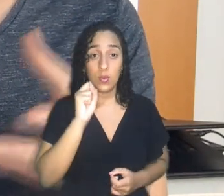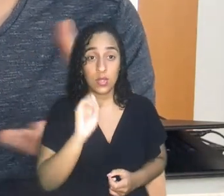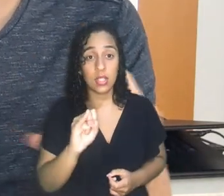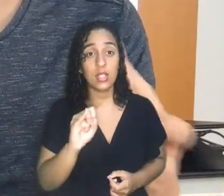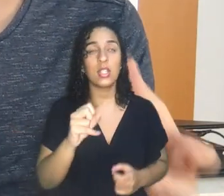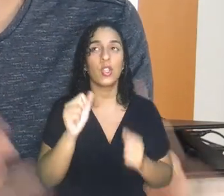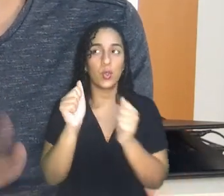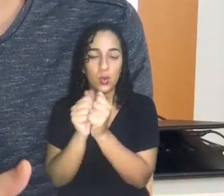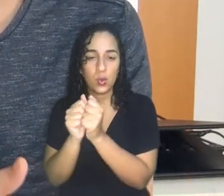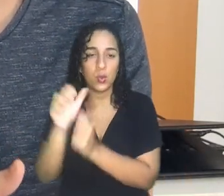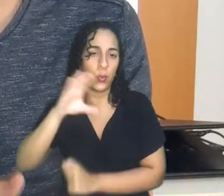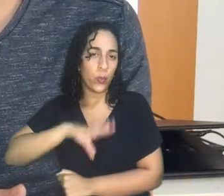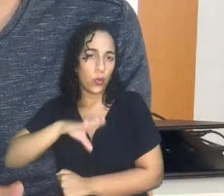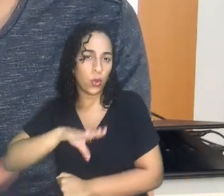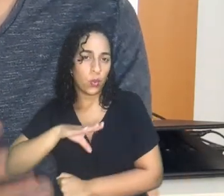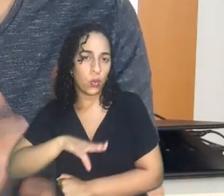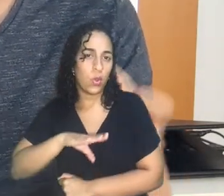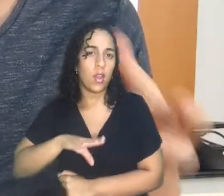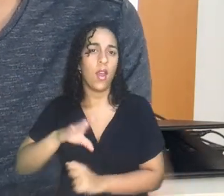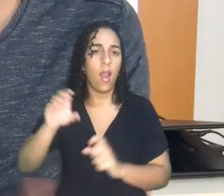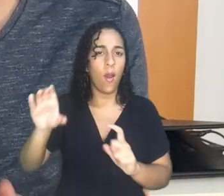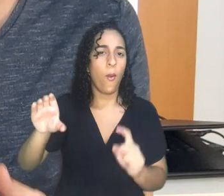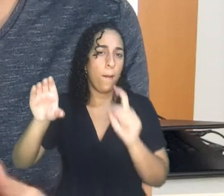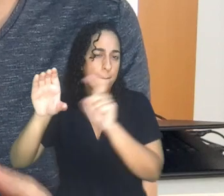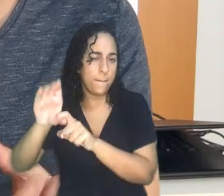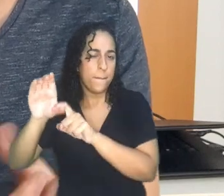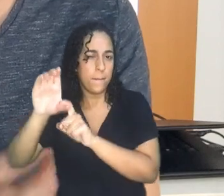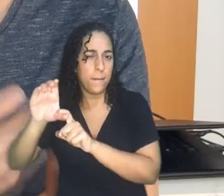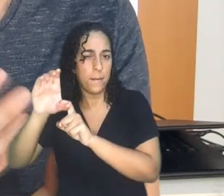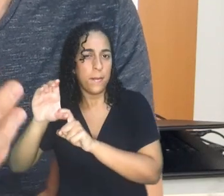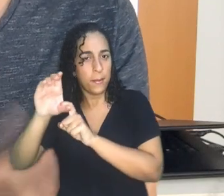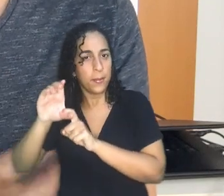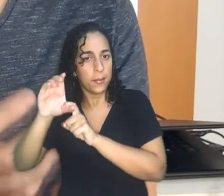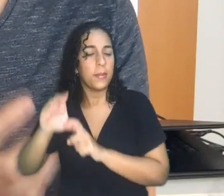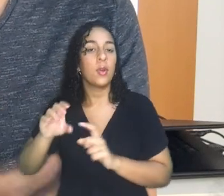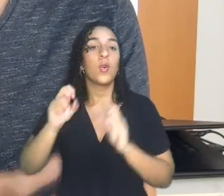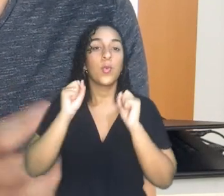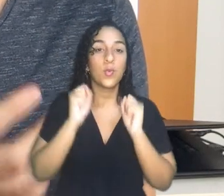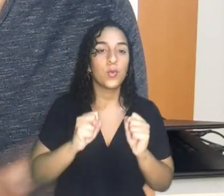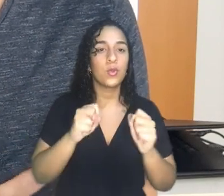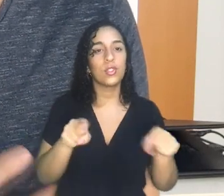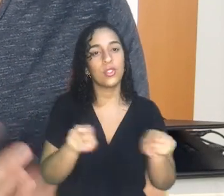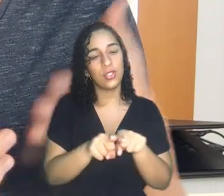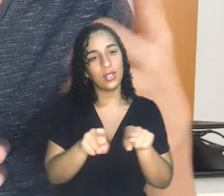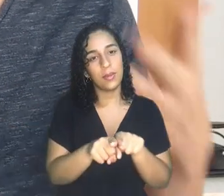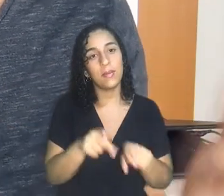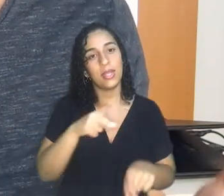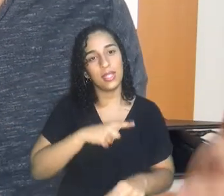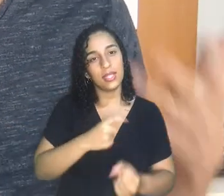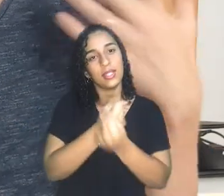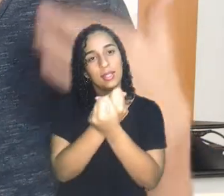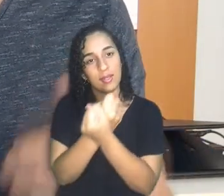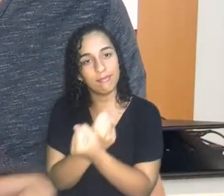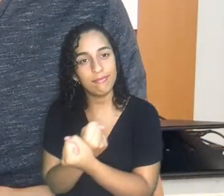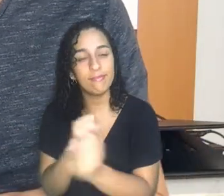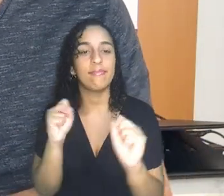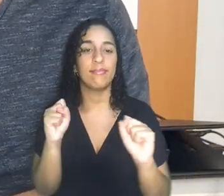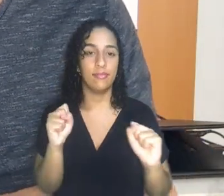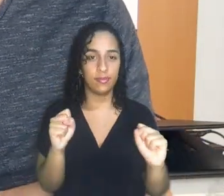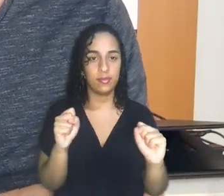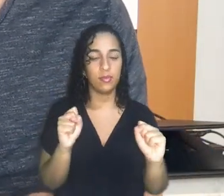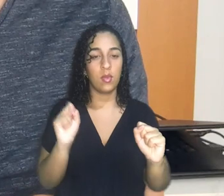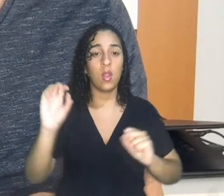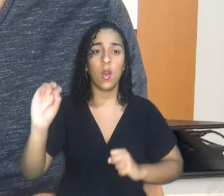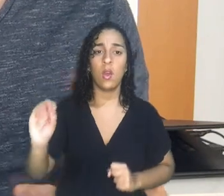mantendo-se colônia de Portugal ou o Reino Unido de Portugal, nós poderíamos também alcançar a abolição da